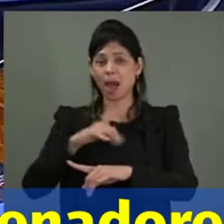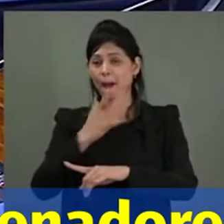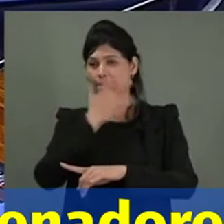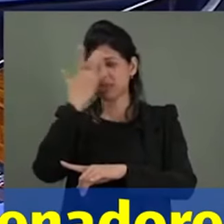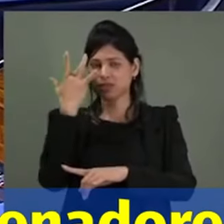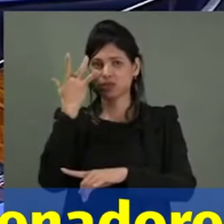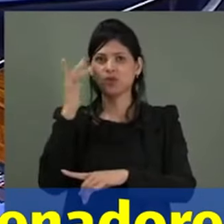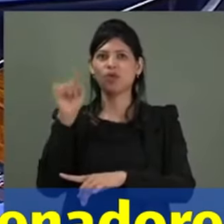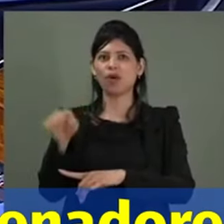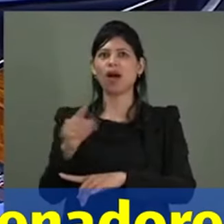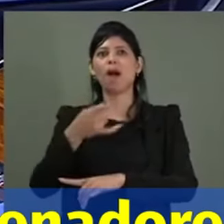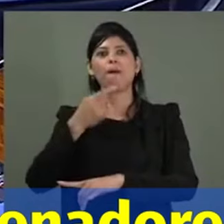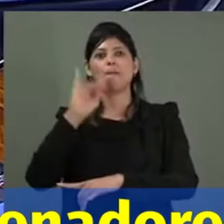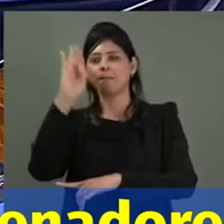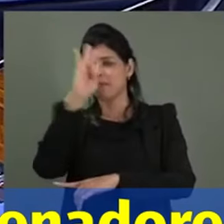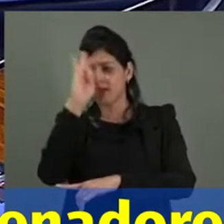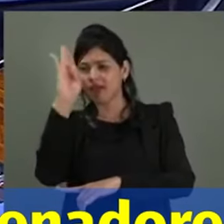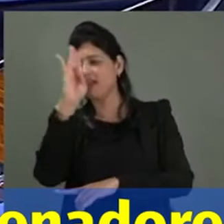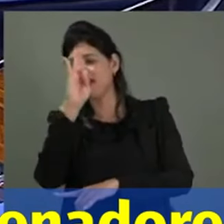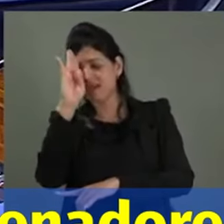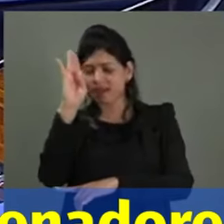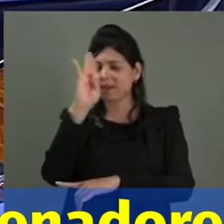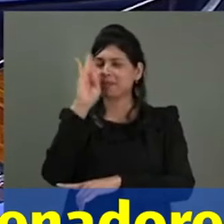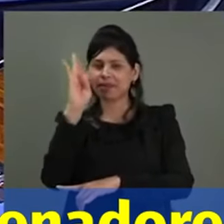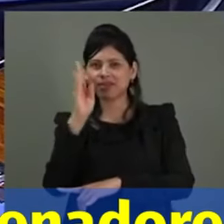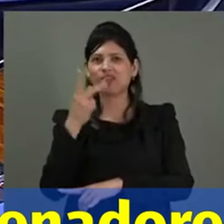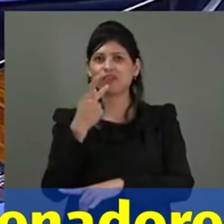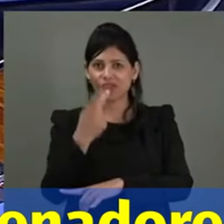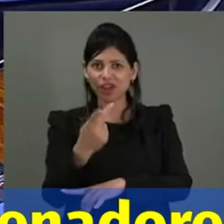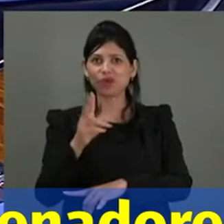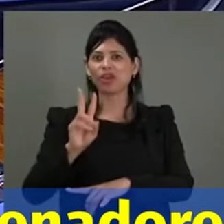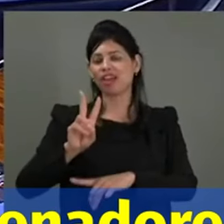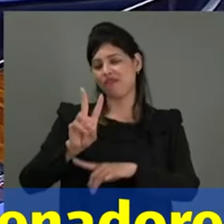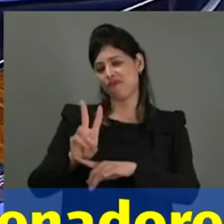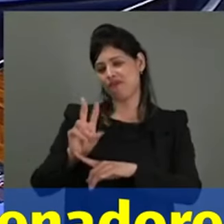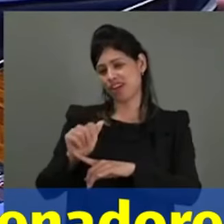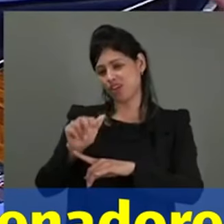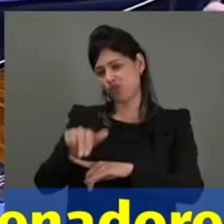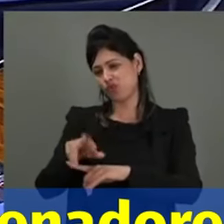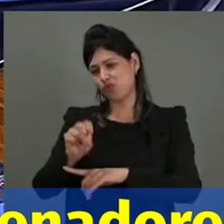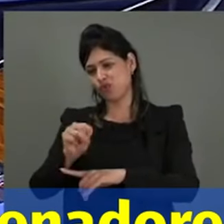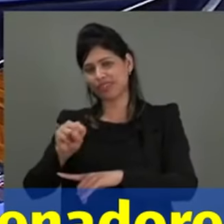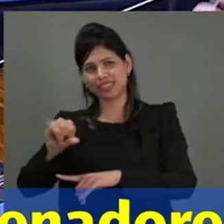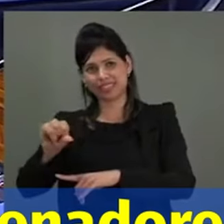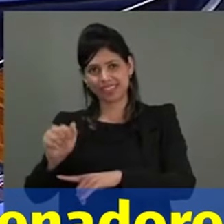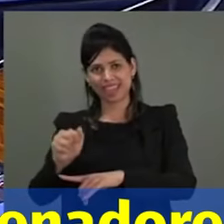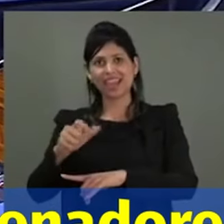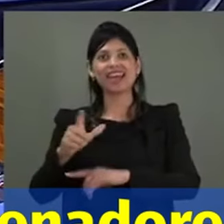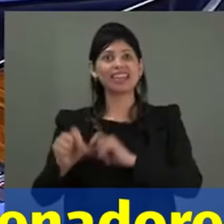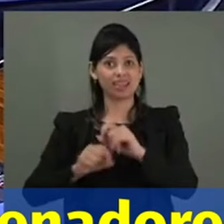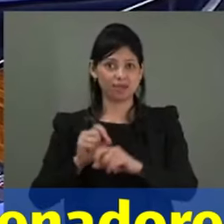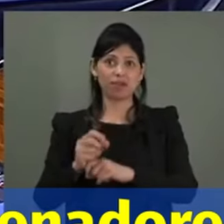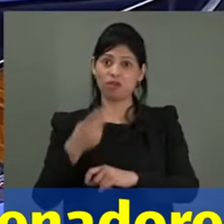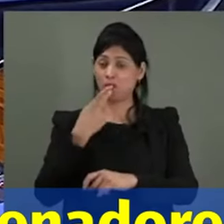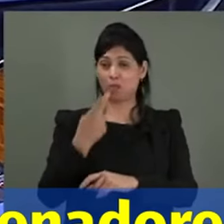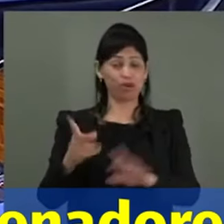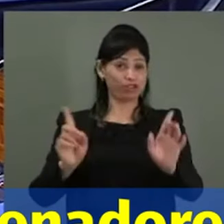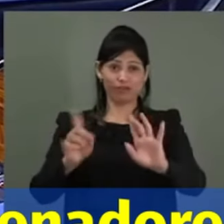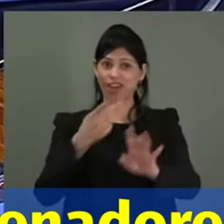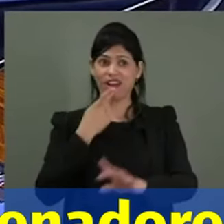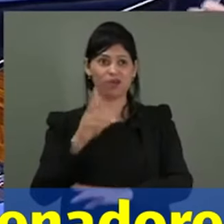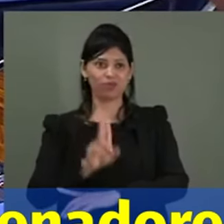já mudaram lá agora o nome de Vanusa, botaram o nome dessa cantora aí agora, né? Eu não vou nem falar, você falar o nome, o pessoal processa, né?